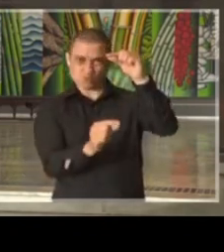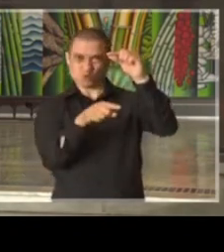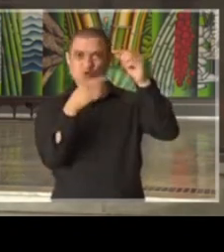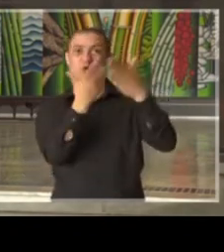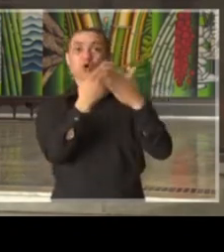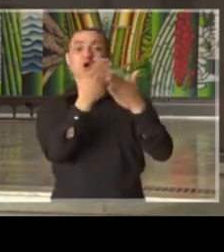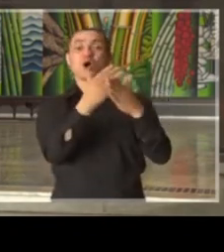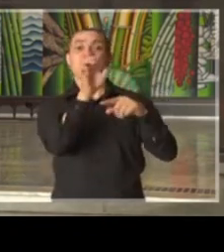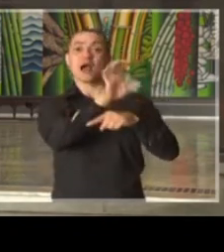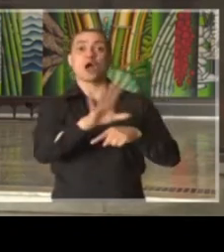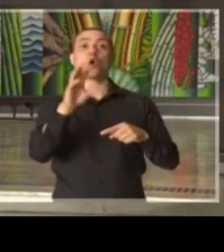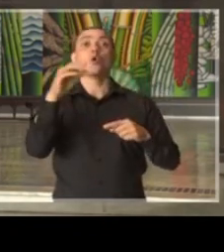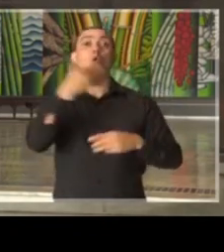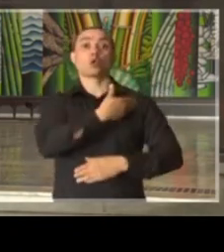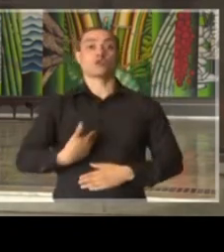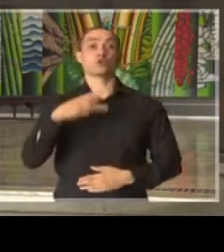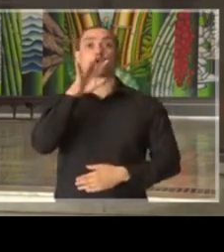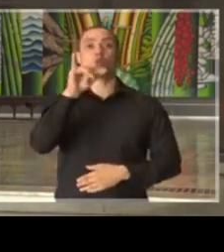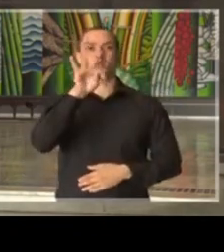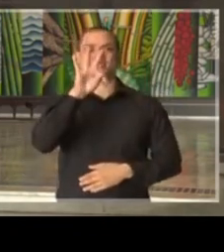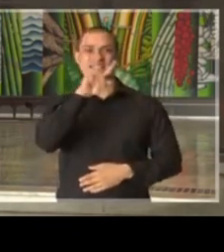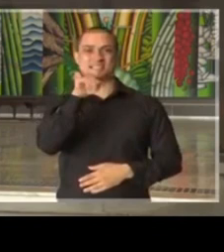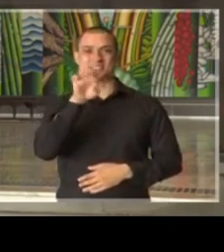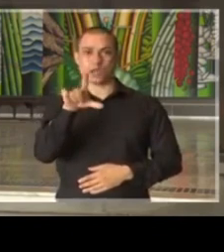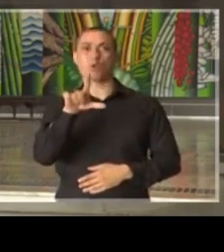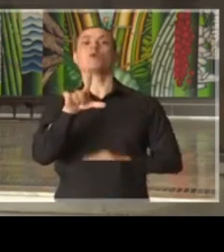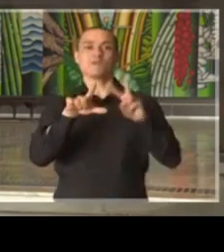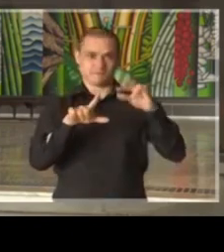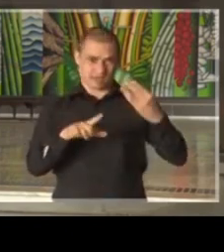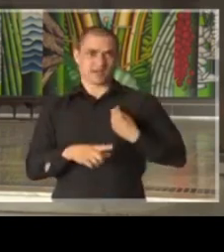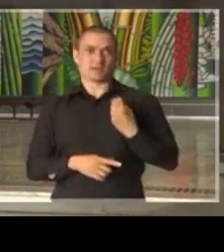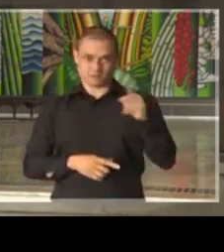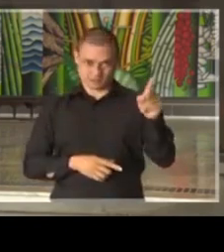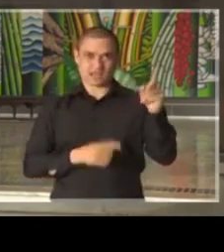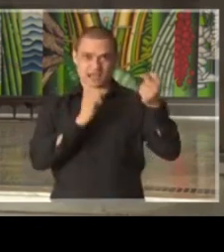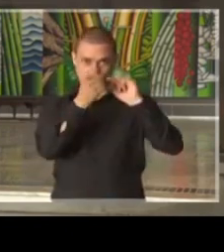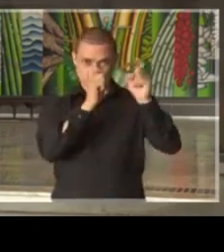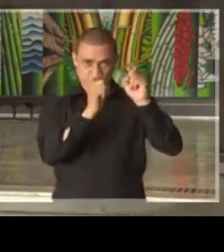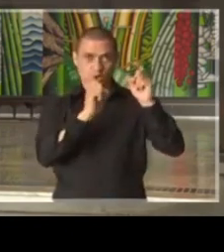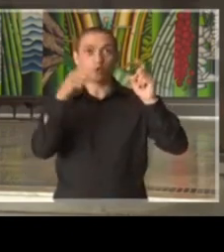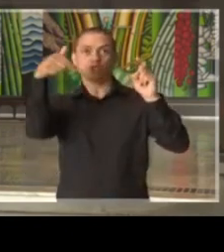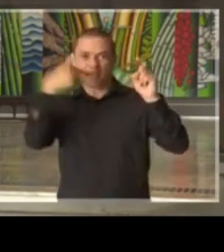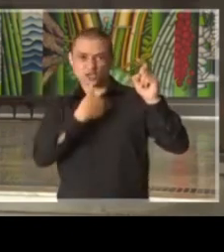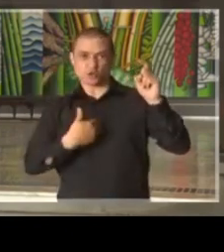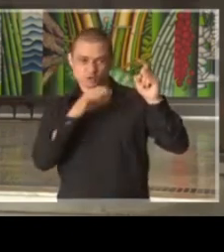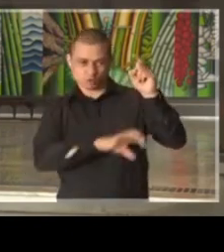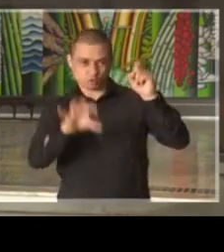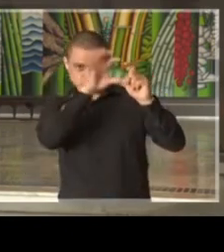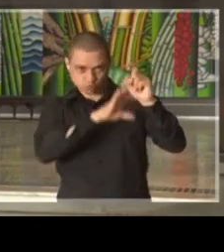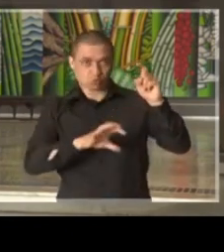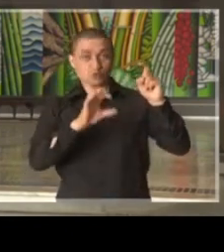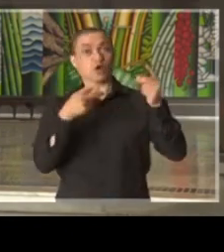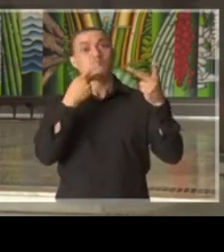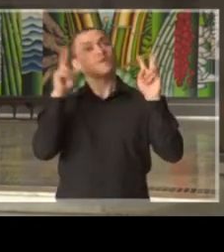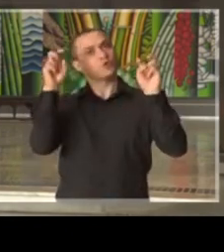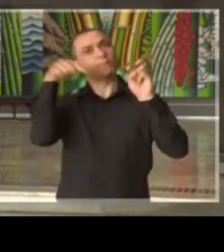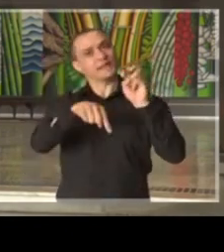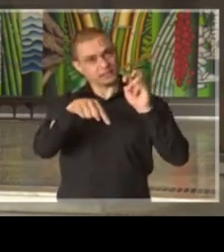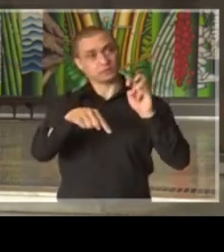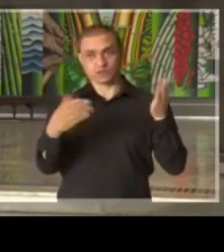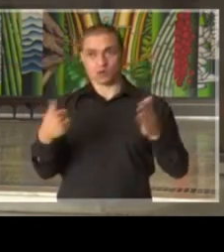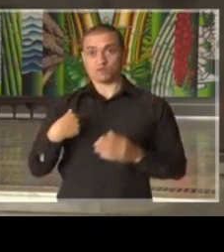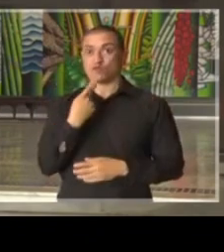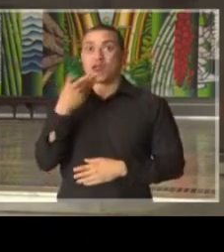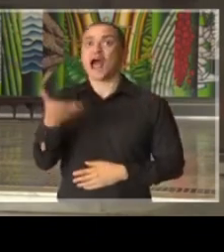o governador Wilson Witzel estará presente nesta conferência, são sete governadores, e vamos tratar deste tema. então, eu